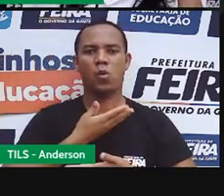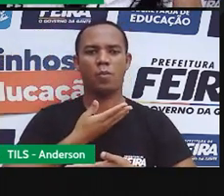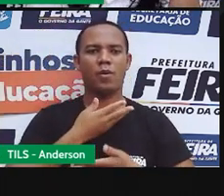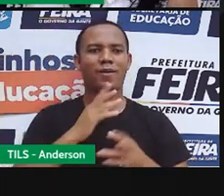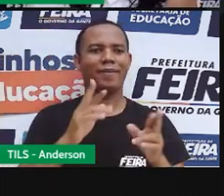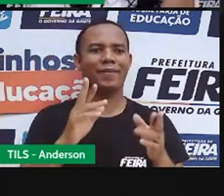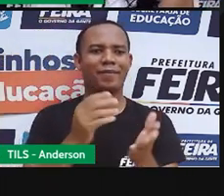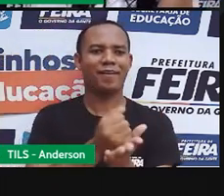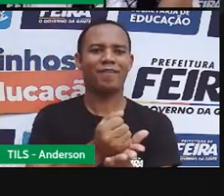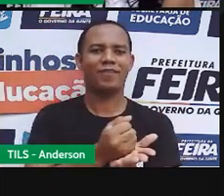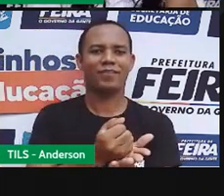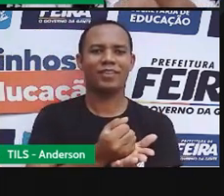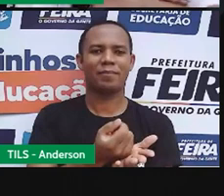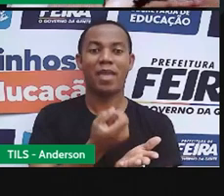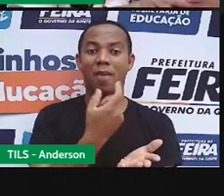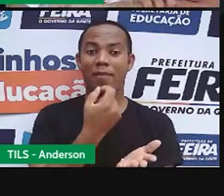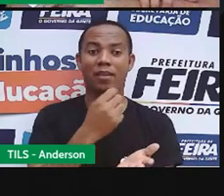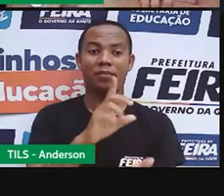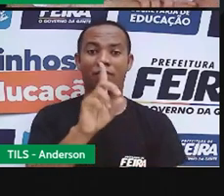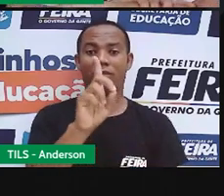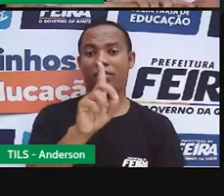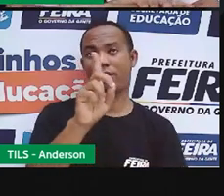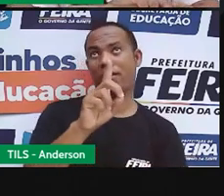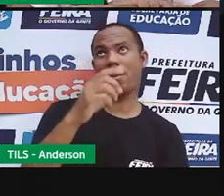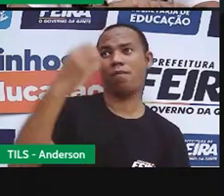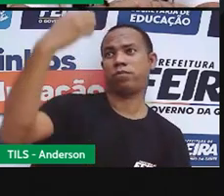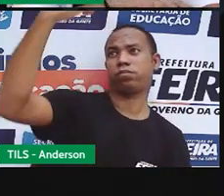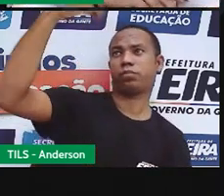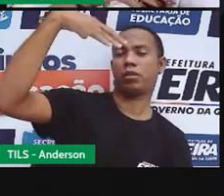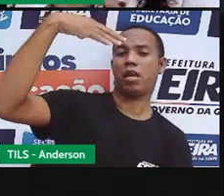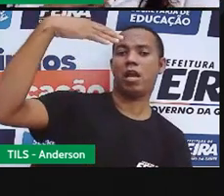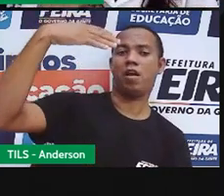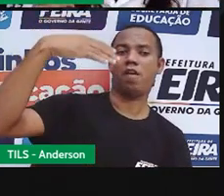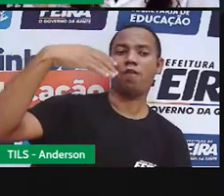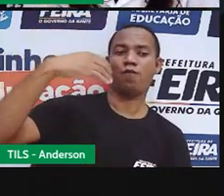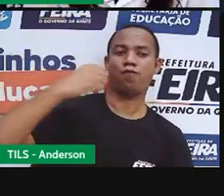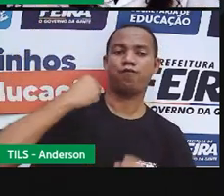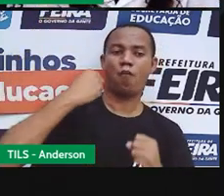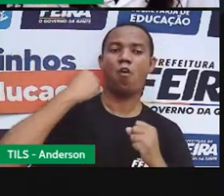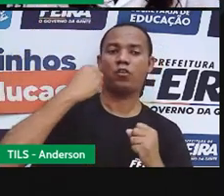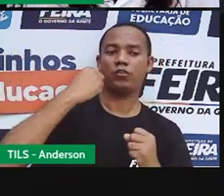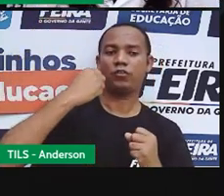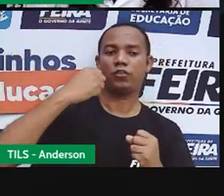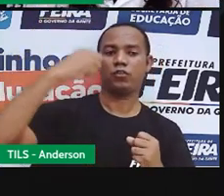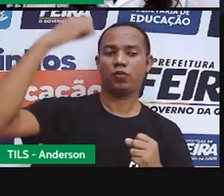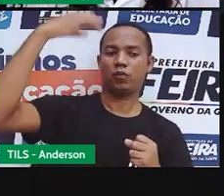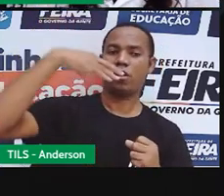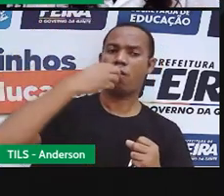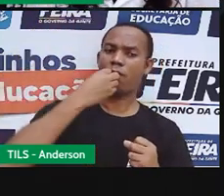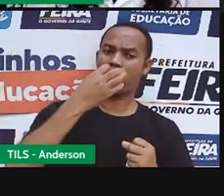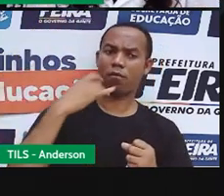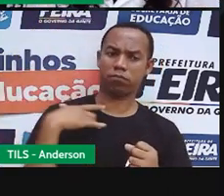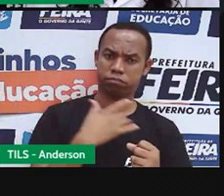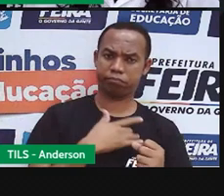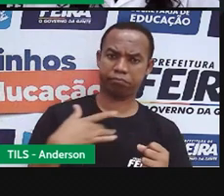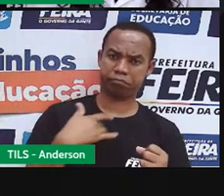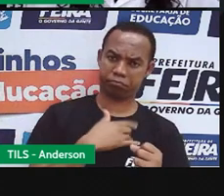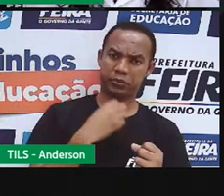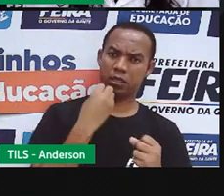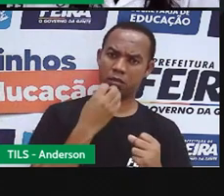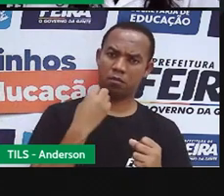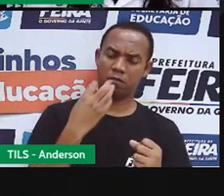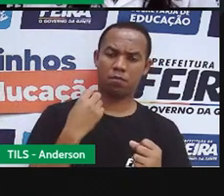para fortalecer os nossos ossos e os nossos músculos. E nós temos ouvido falar muito sobre vitamina D